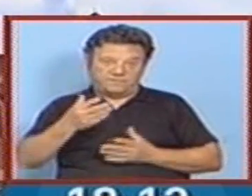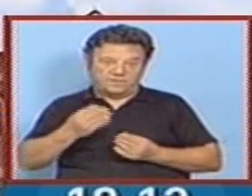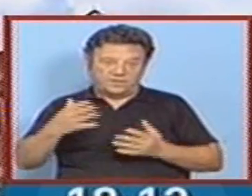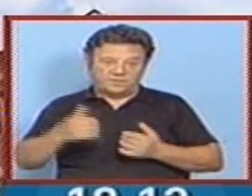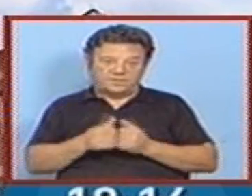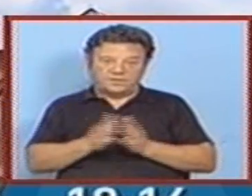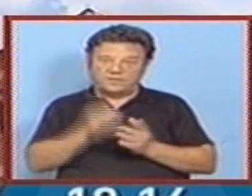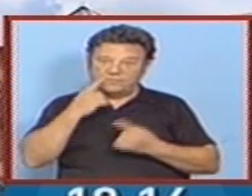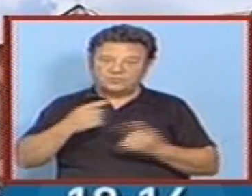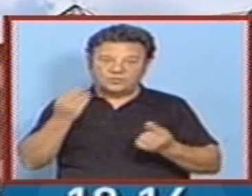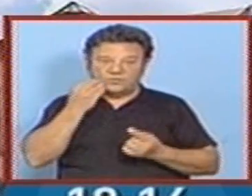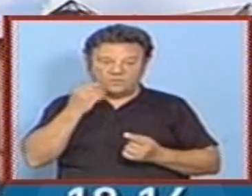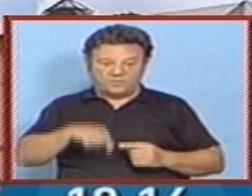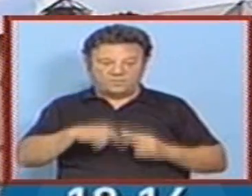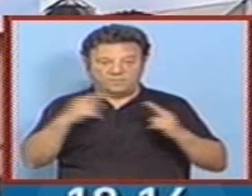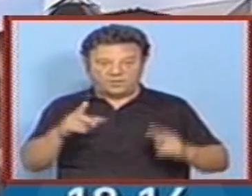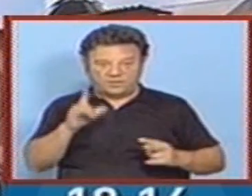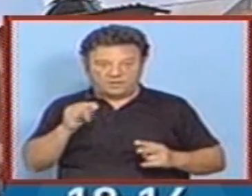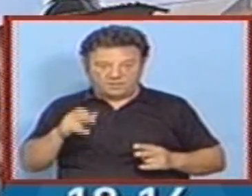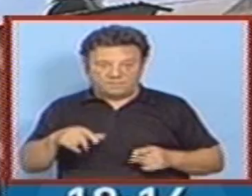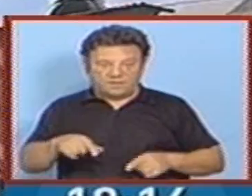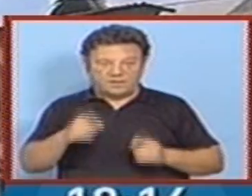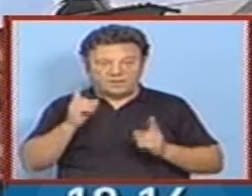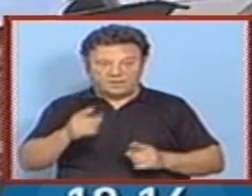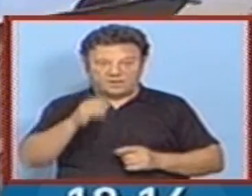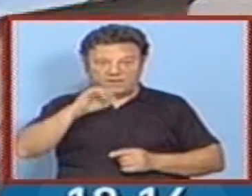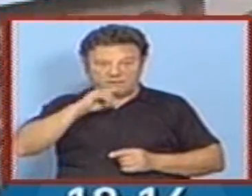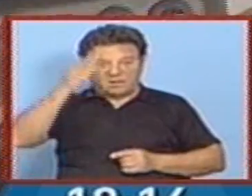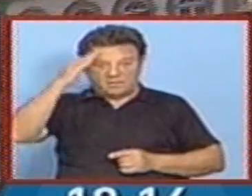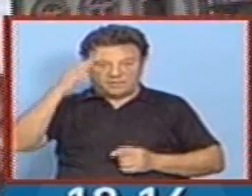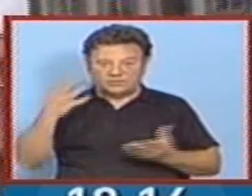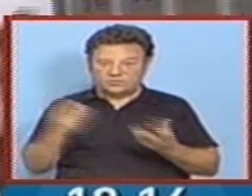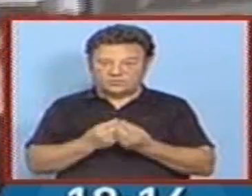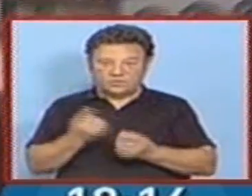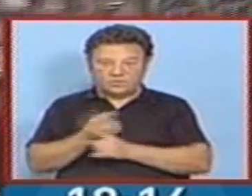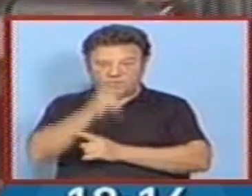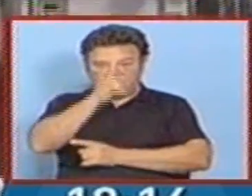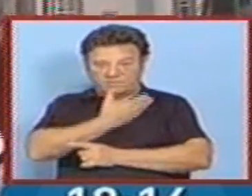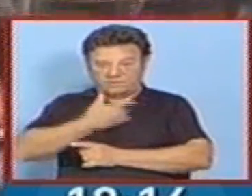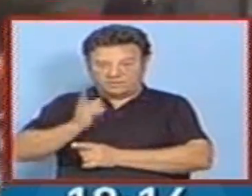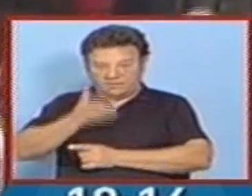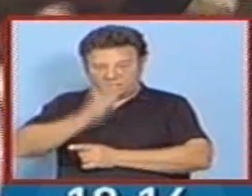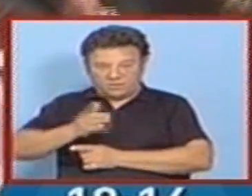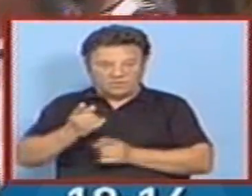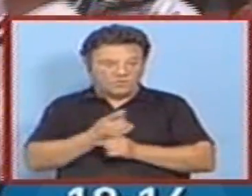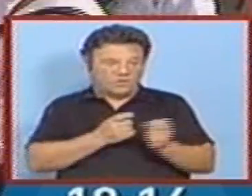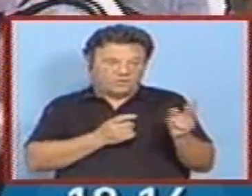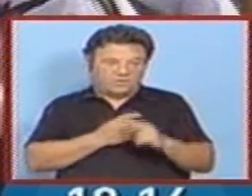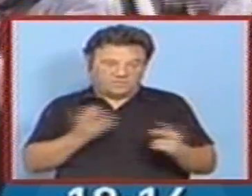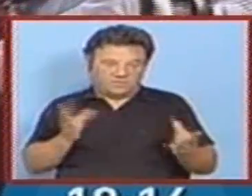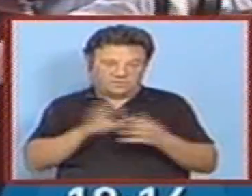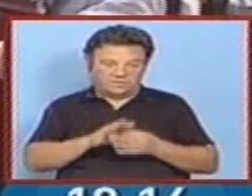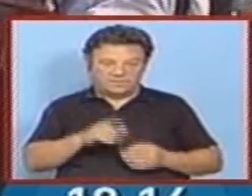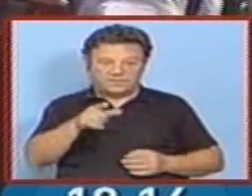capaz de juntar o que é tradição com o que é inovador. Olha, até segunda-feira quero destacar duas outras coisas,